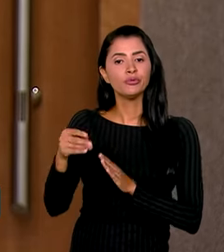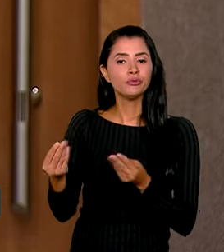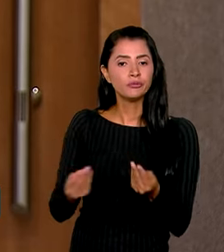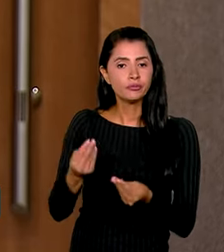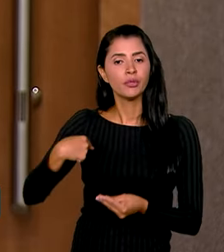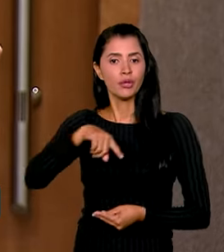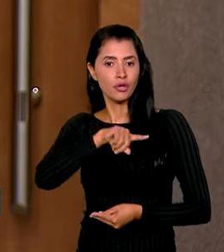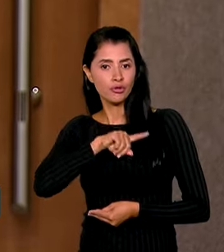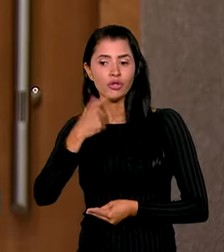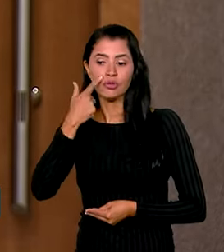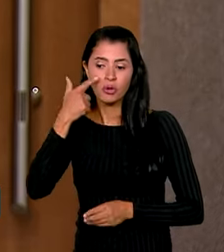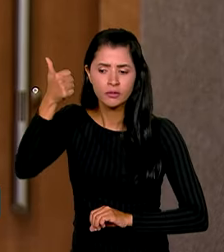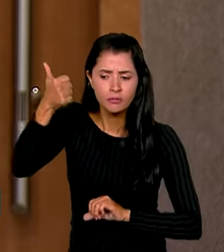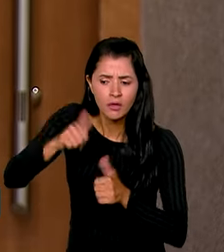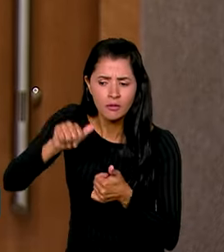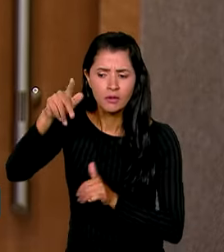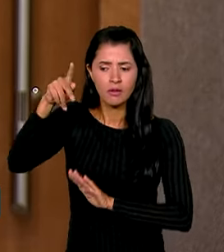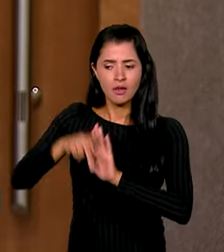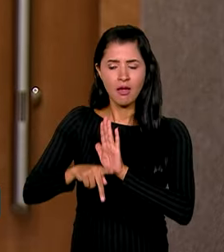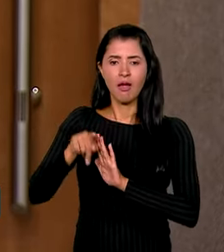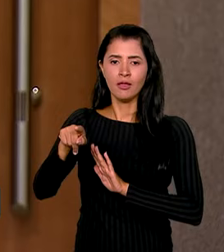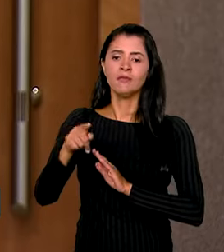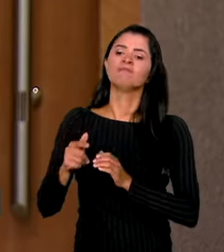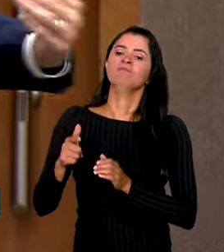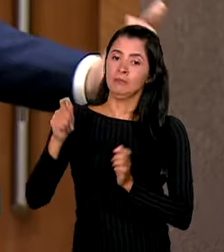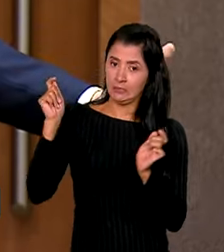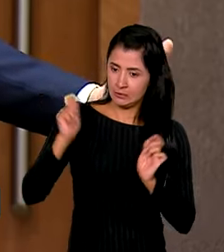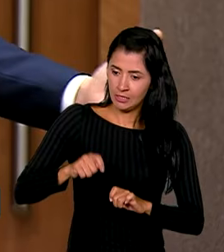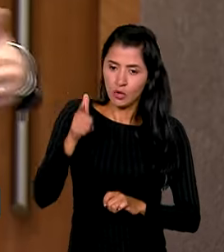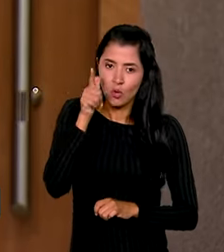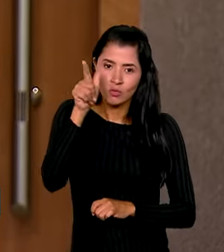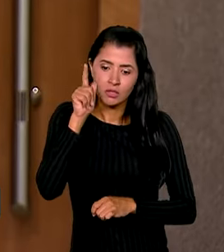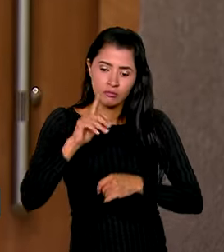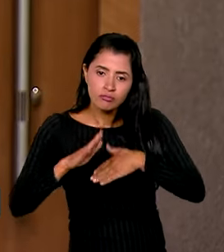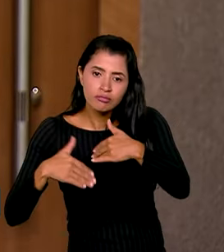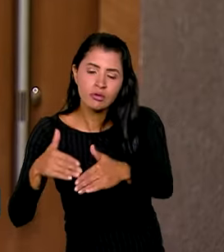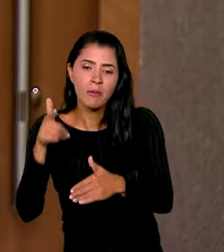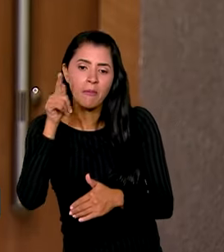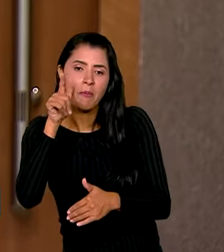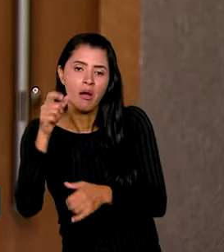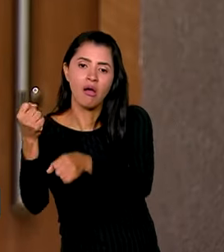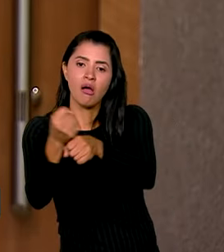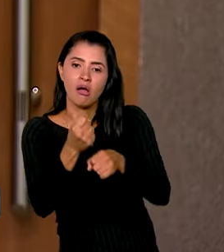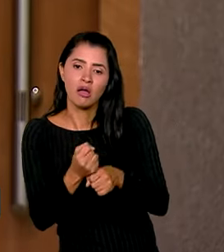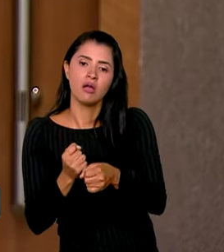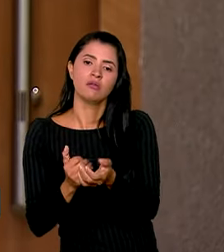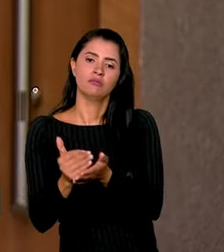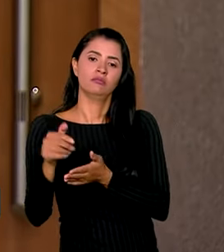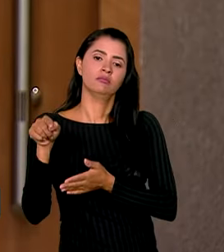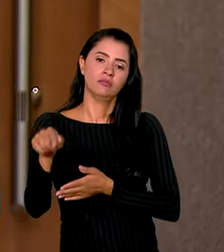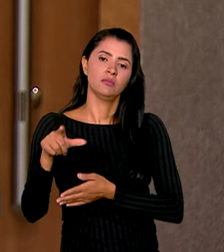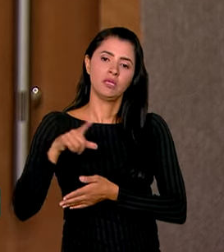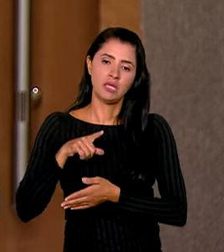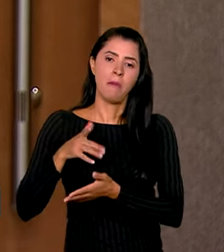para que a gente possa avaliar o projeto e, a partir daí, sim, se iniciar todo o fluxo para poder fazer o processo de